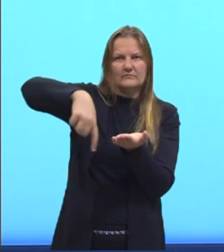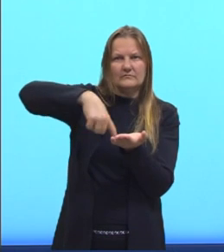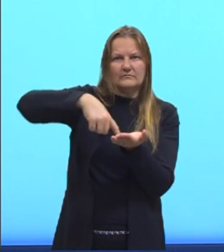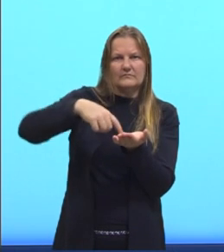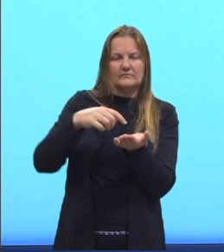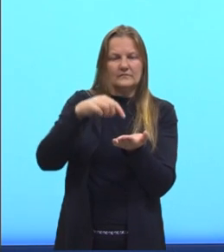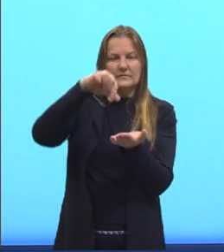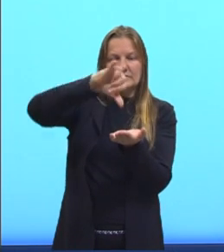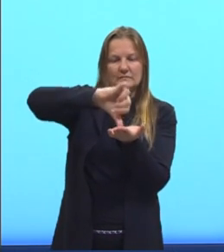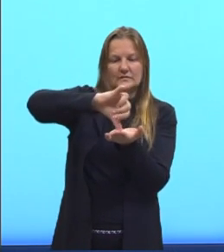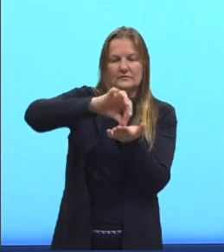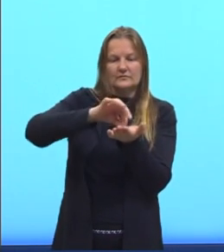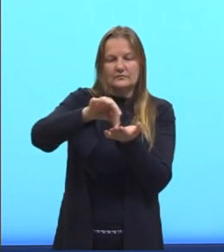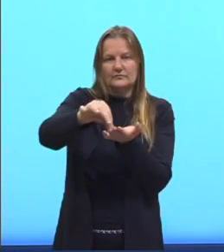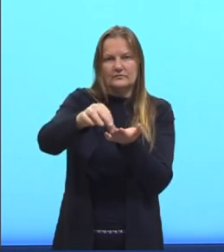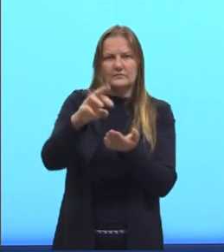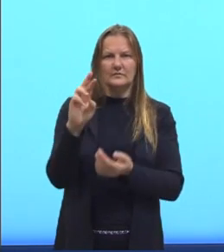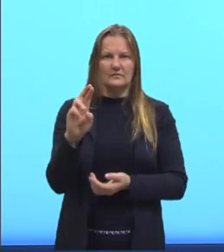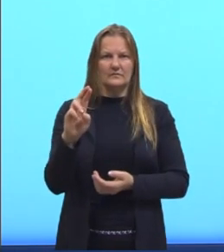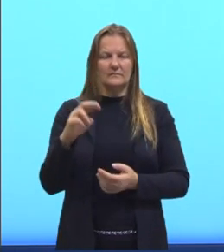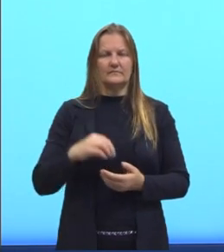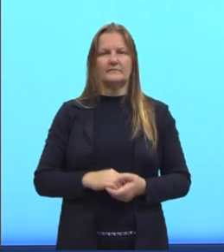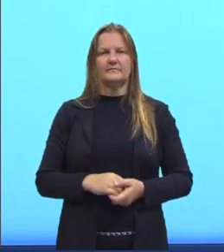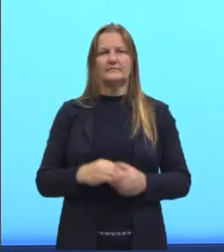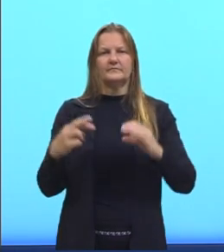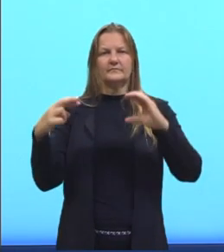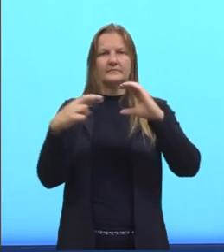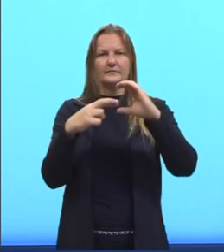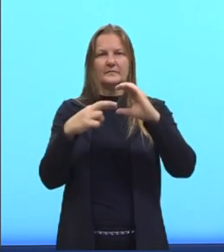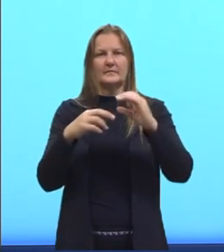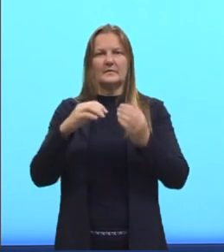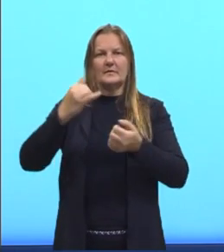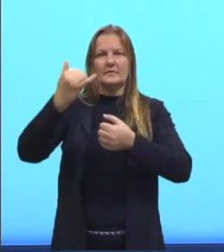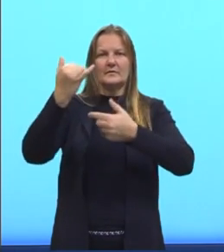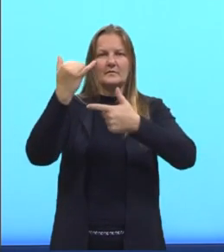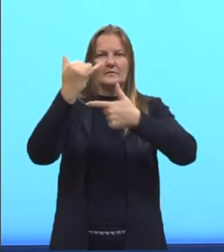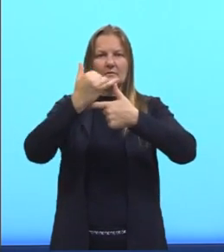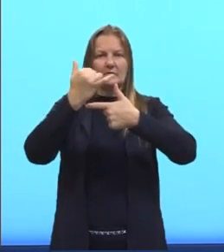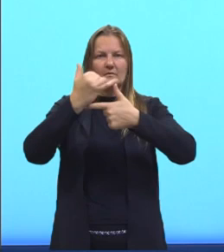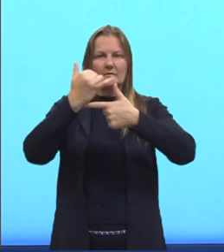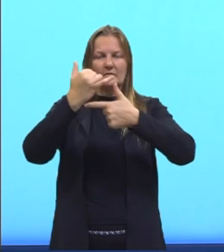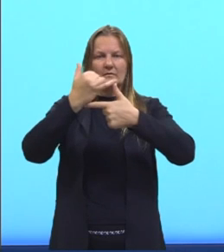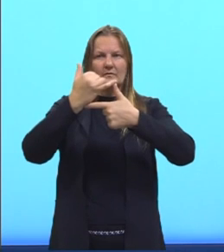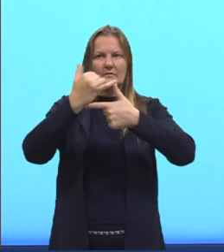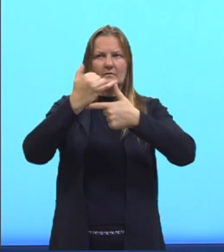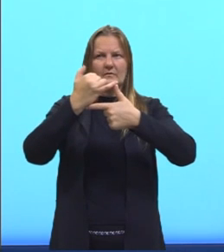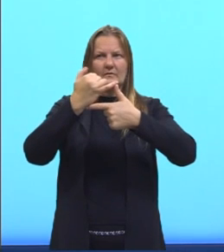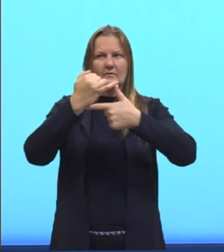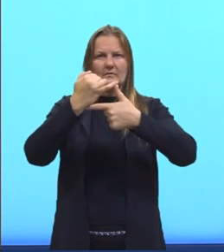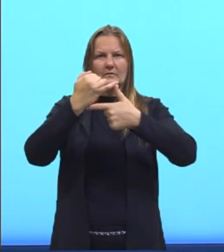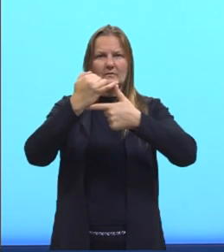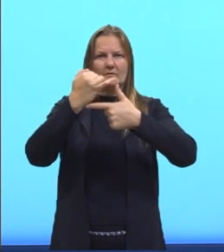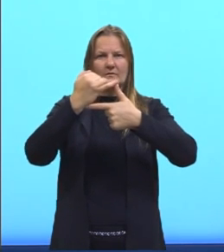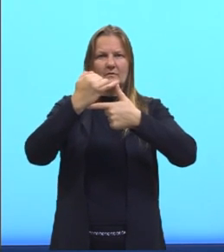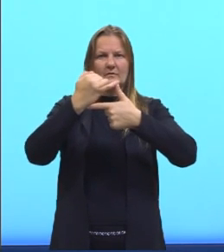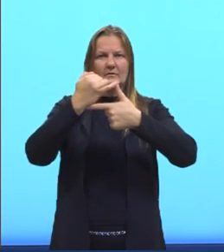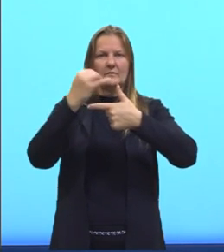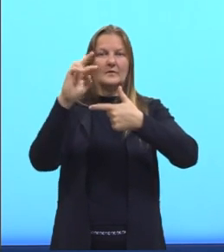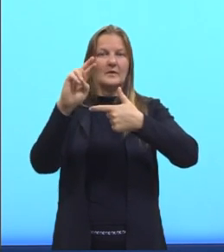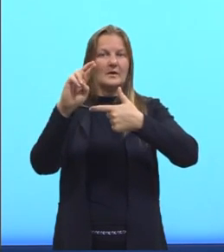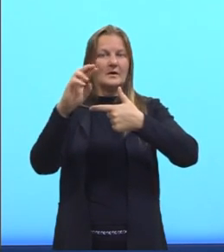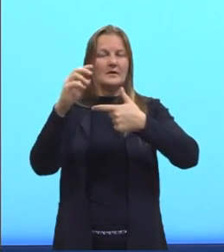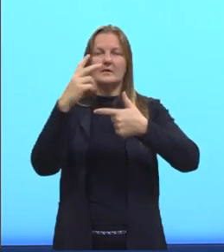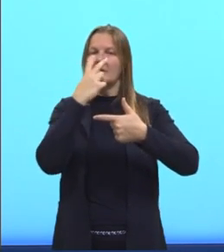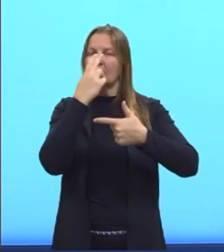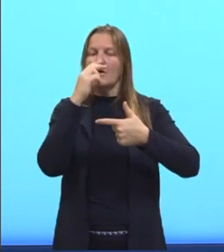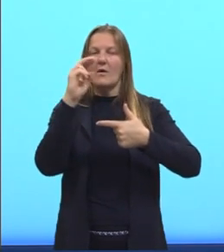tínhamos o nosso triângulo retângulo a hipotenusa pode ser representada então pelo raio o R